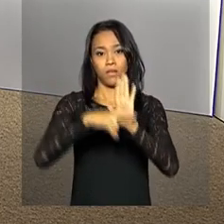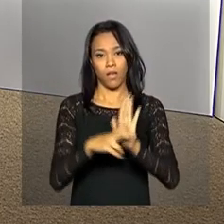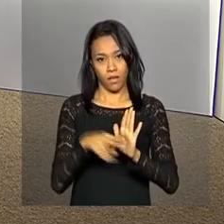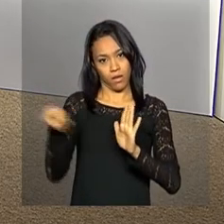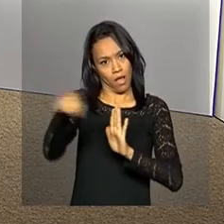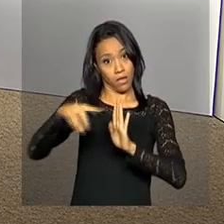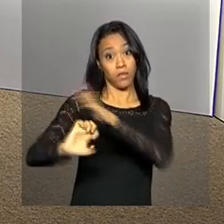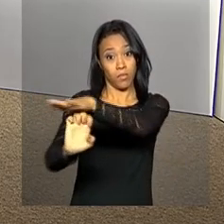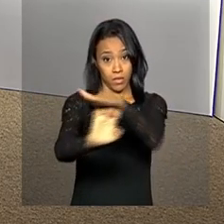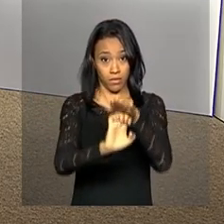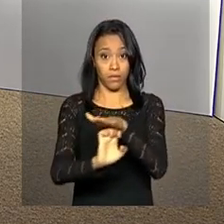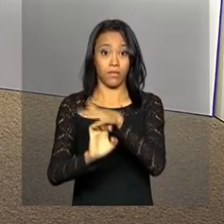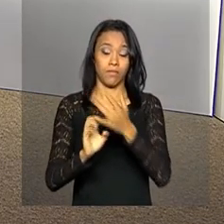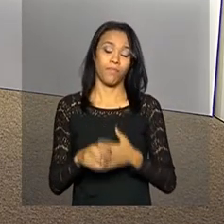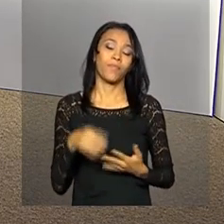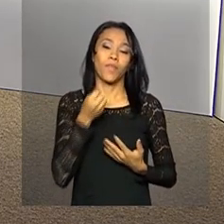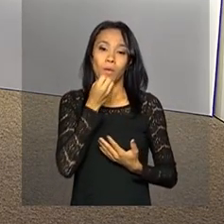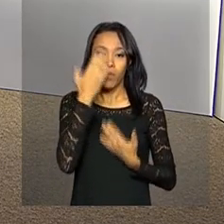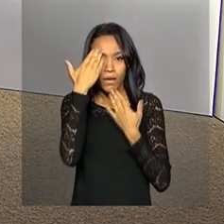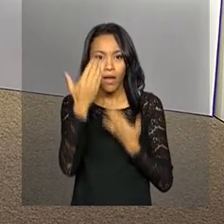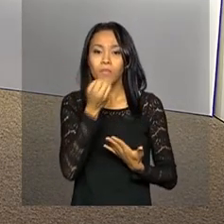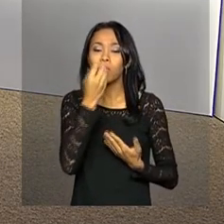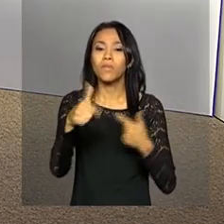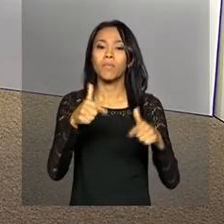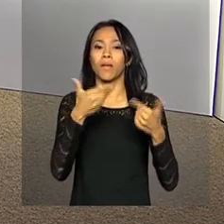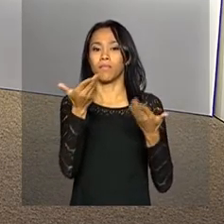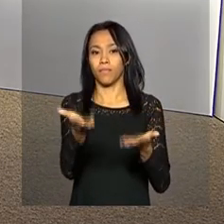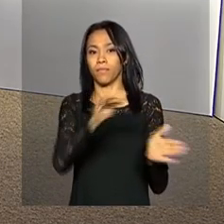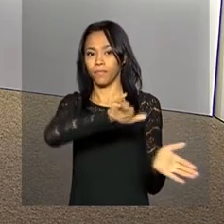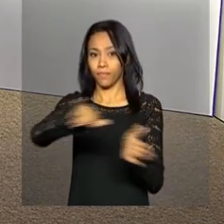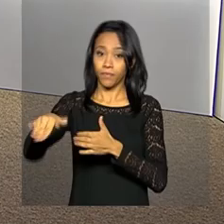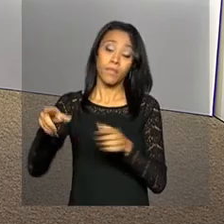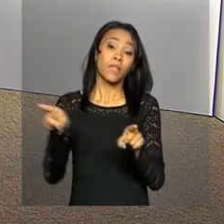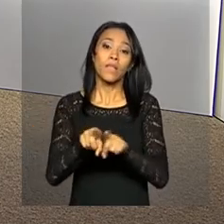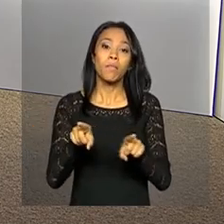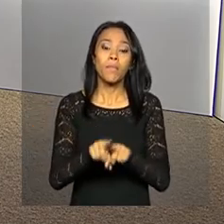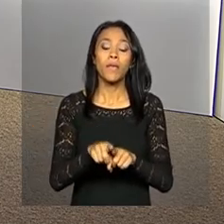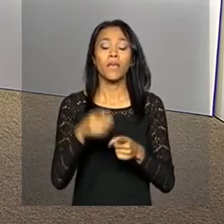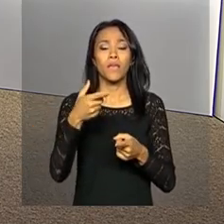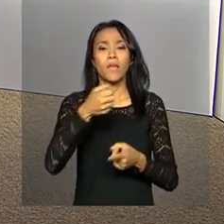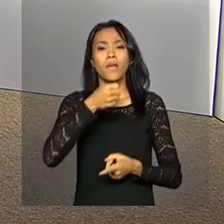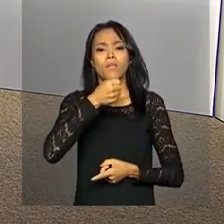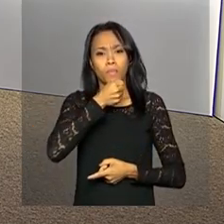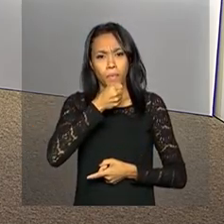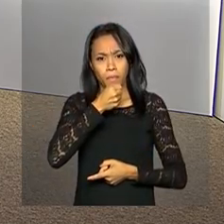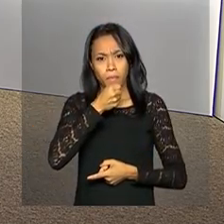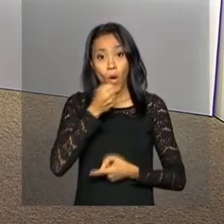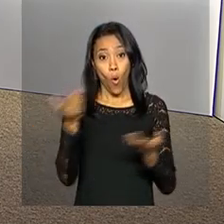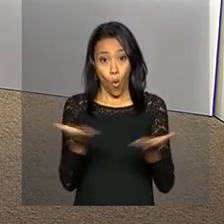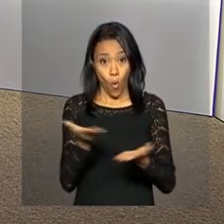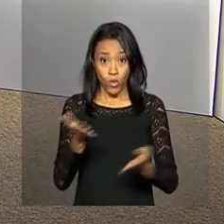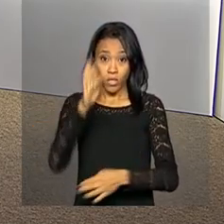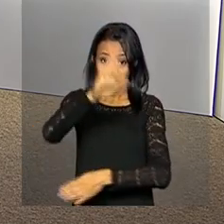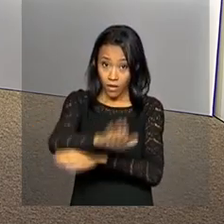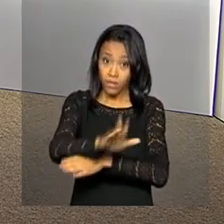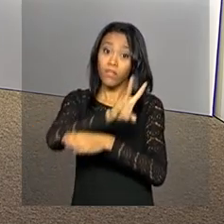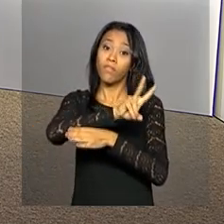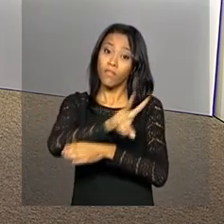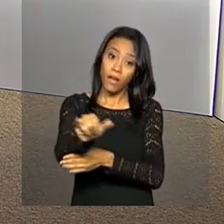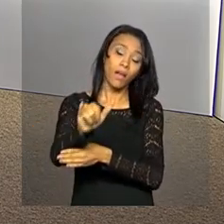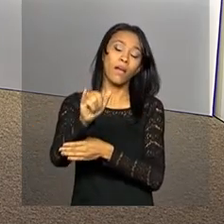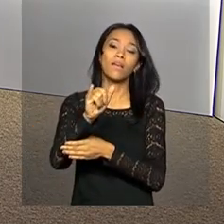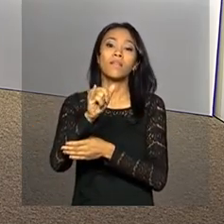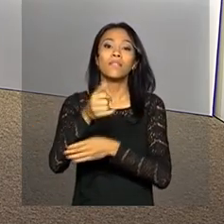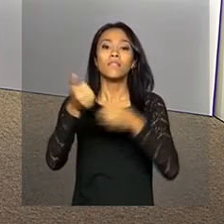obrigado pelas informações, bom trabalho para você. E uma coletiva, uma entrevista coletiva será concedida hoje sobre esse assunto pela